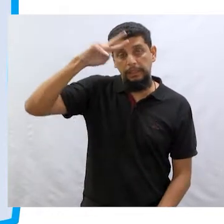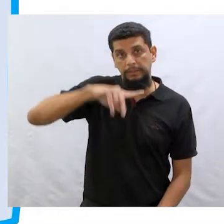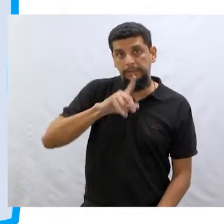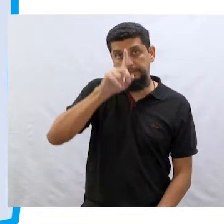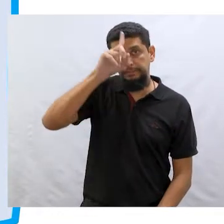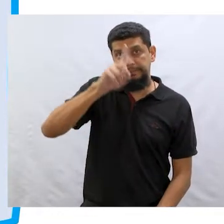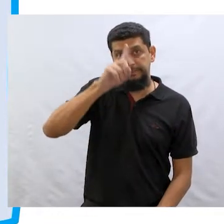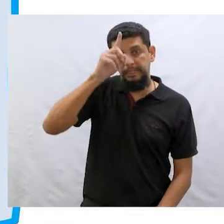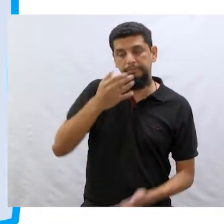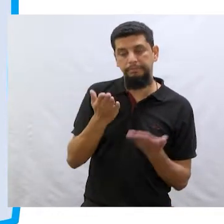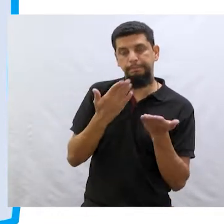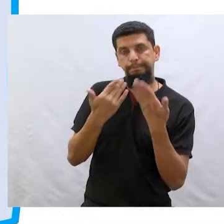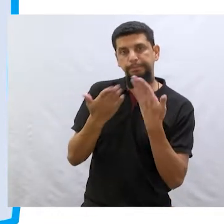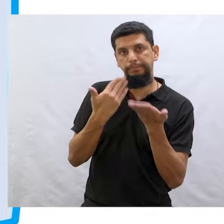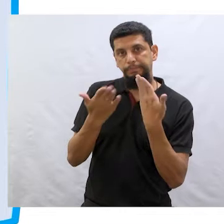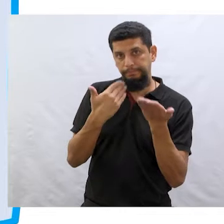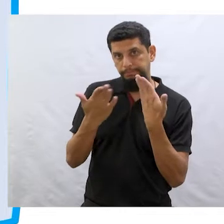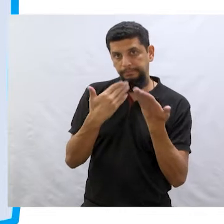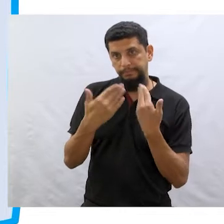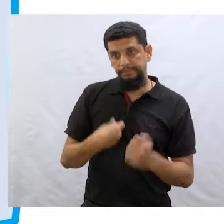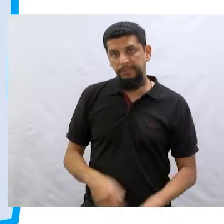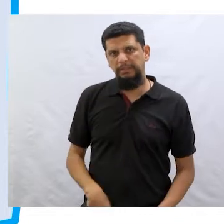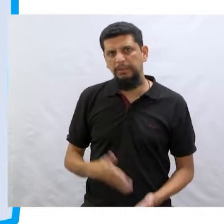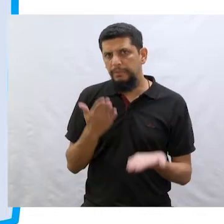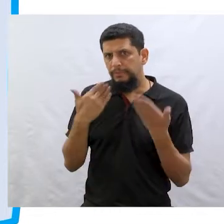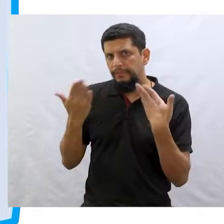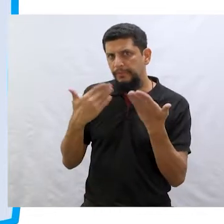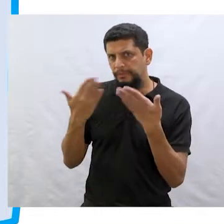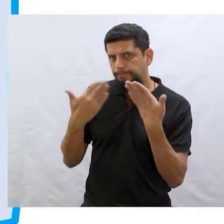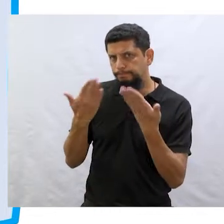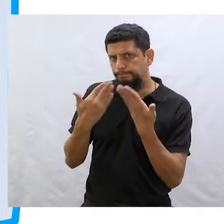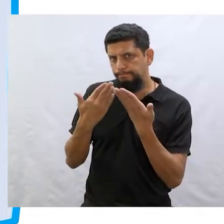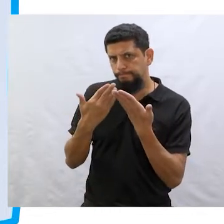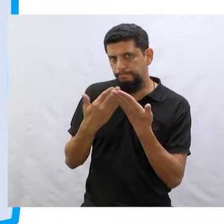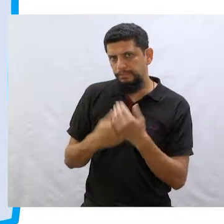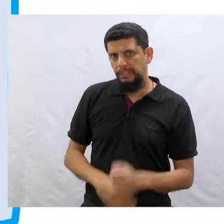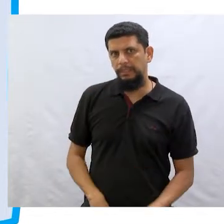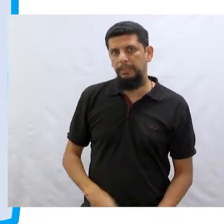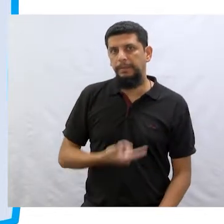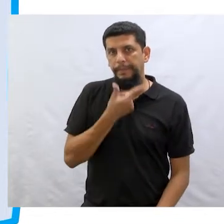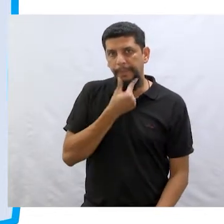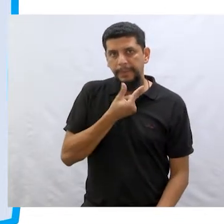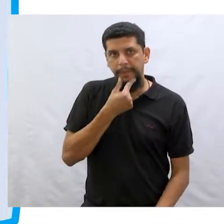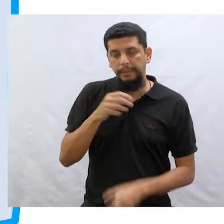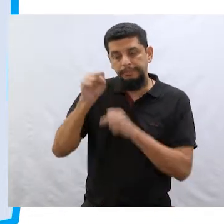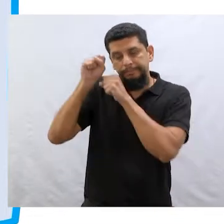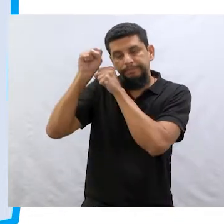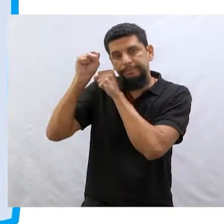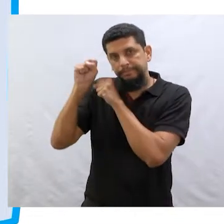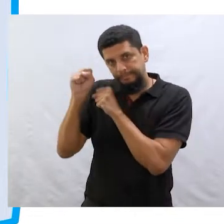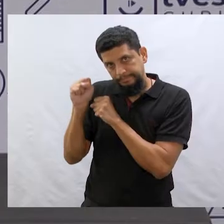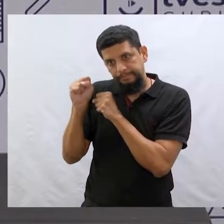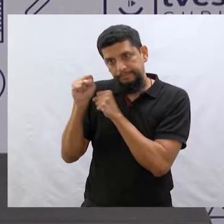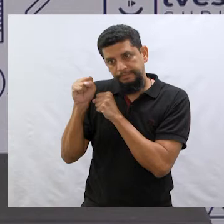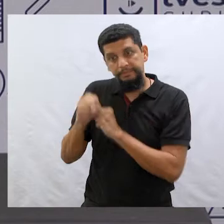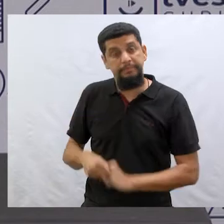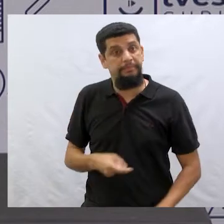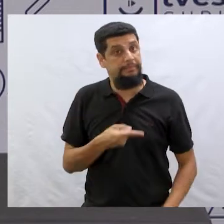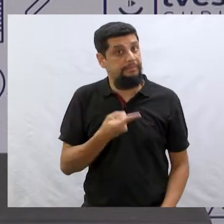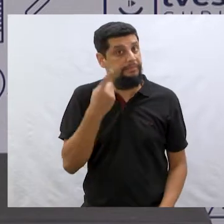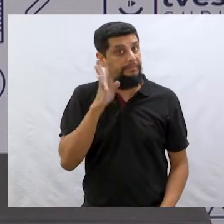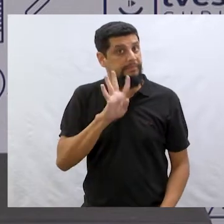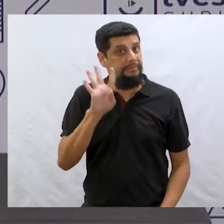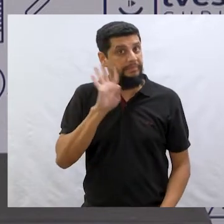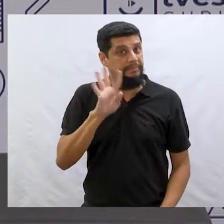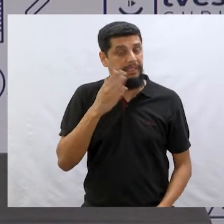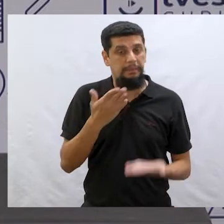Inventei uma conversa. Conversa para boy dormir. Que legal